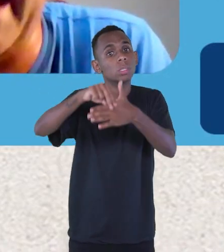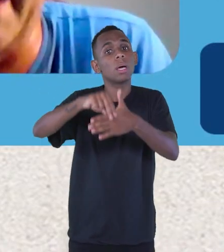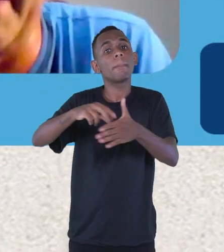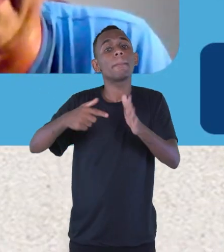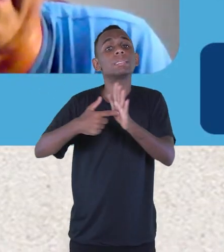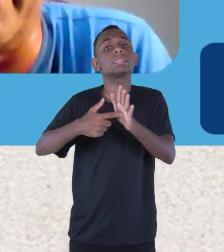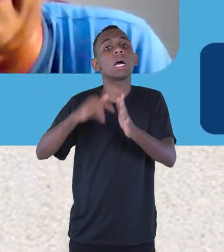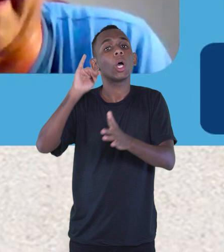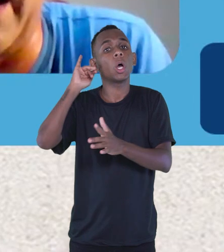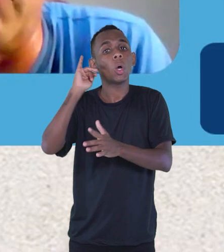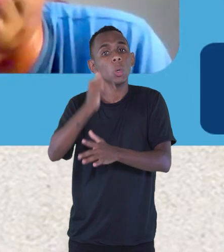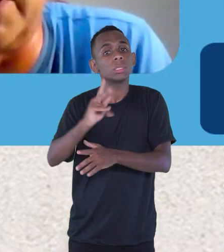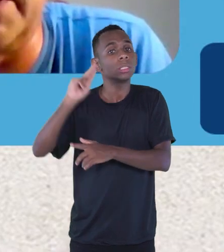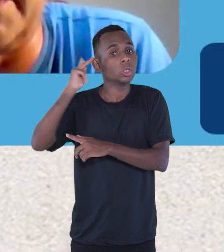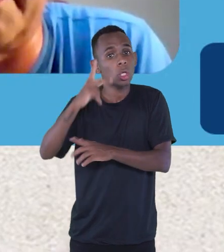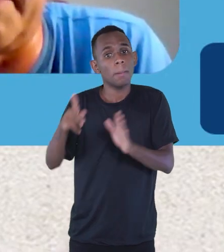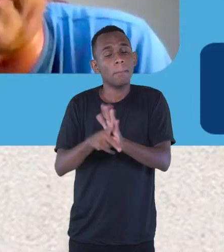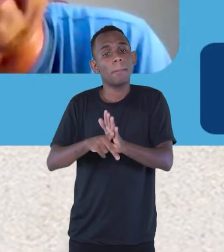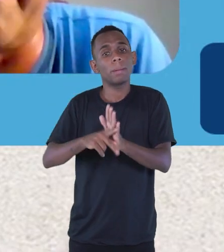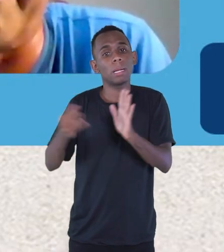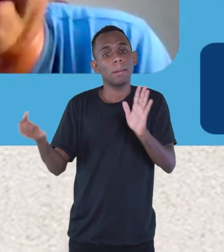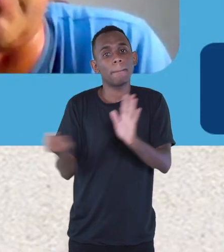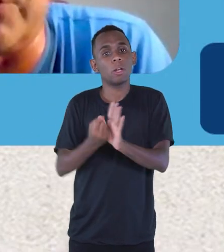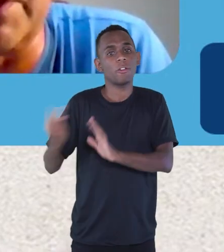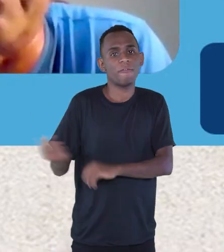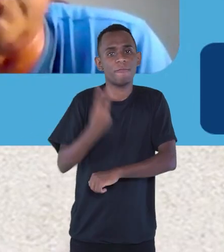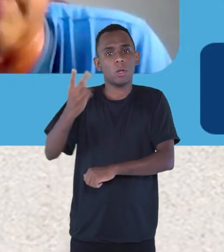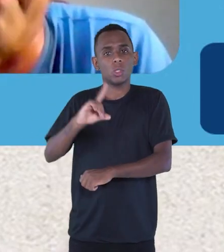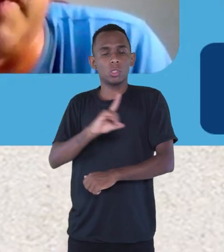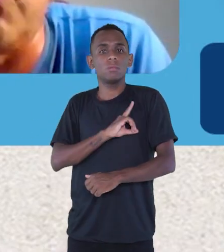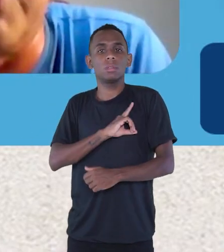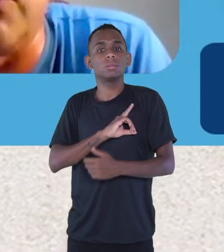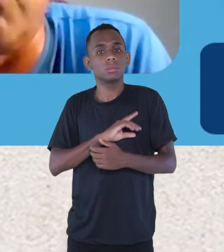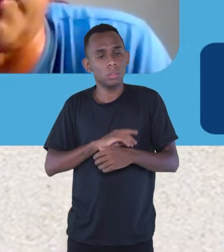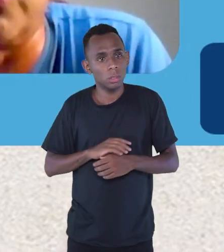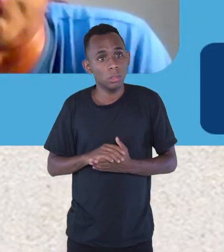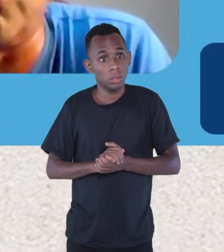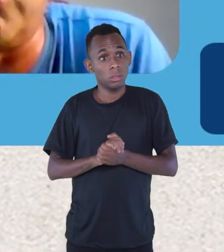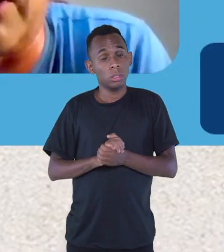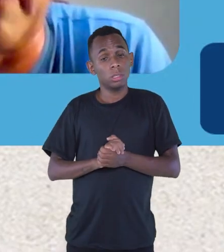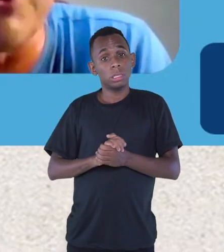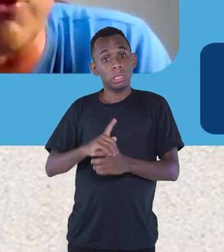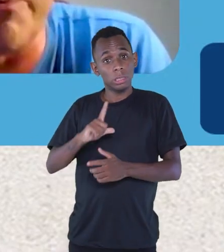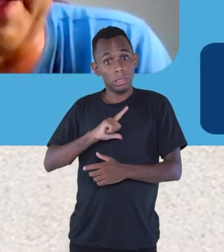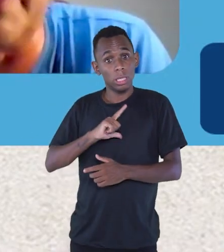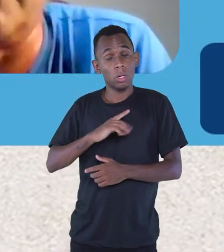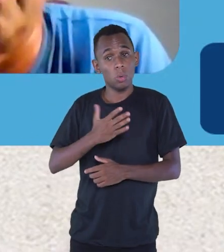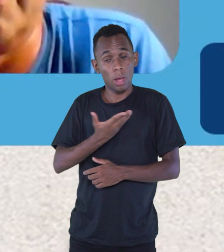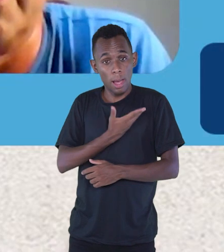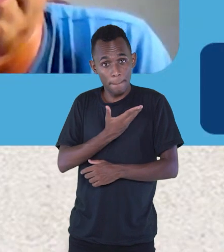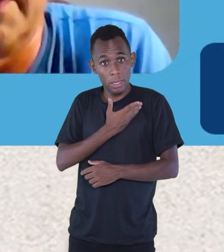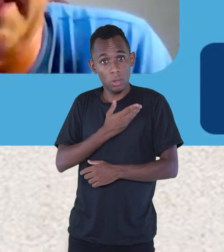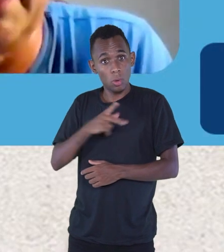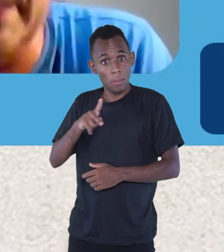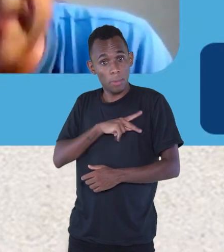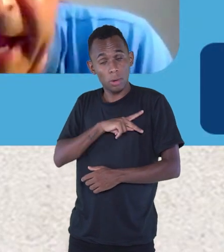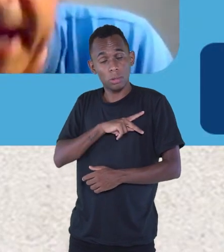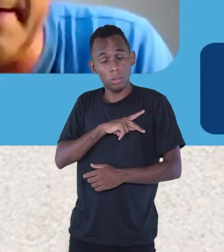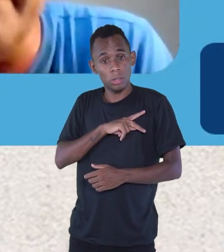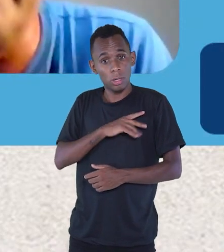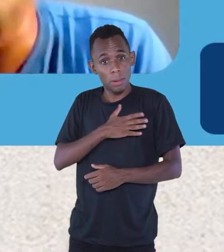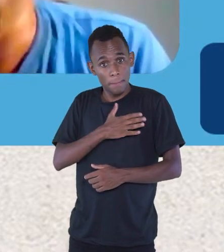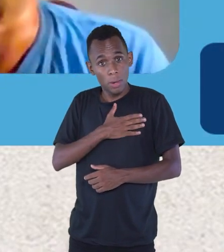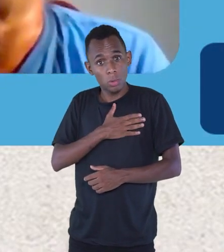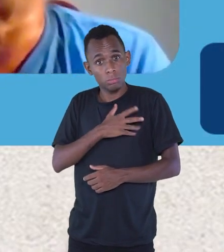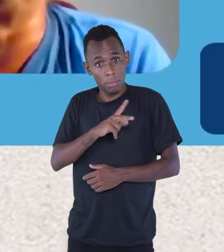sabe? É, é algo que pode ser feito, inclusive um amigo meu, um produtor cultural lá de Ouro Preto, ele